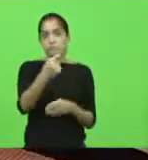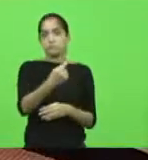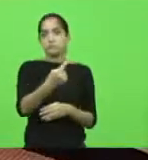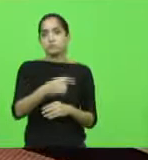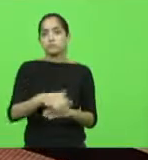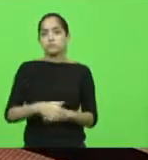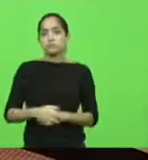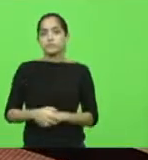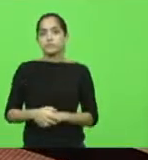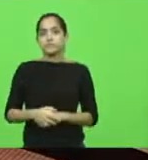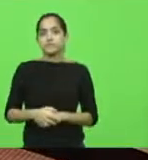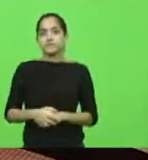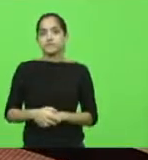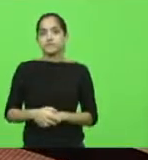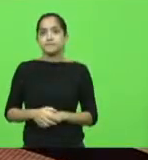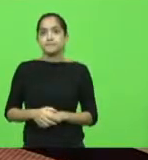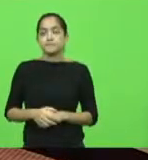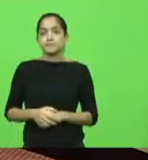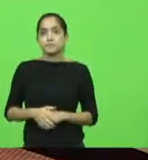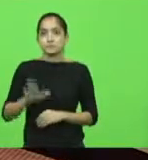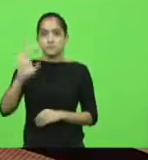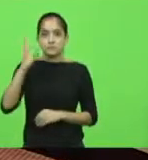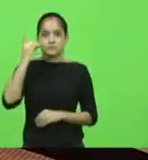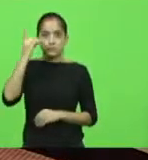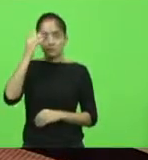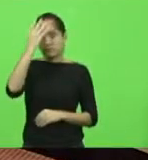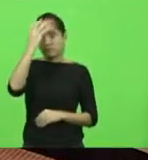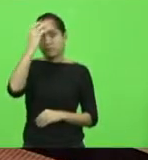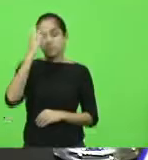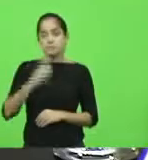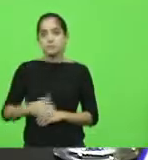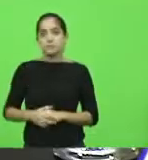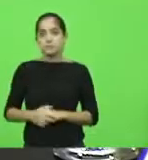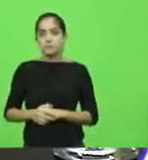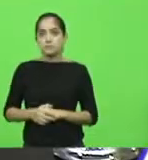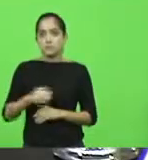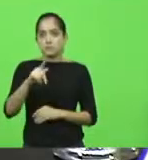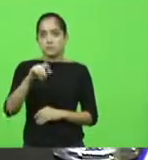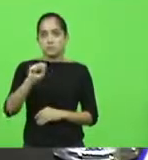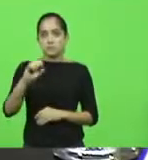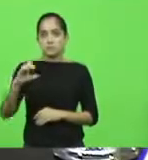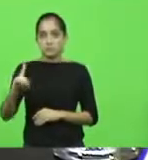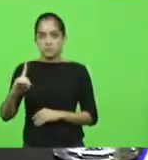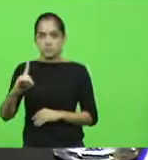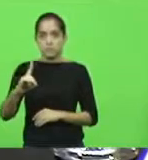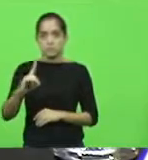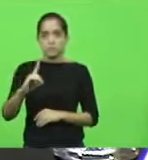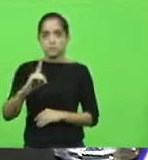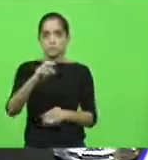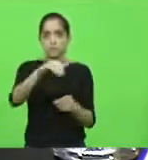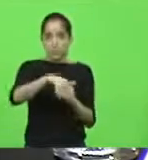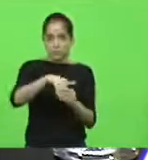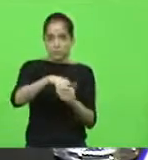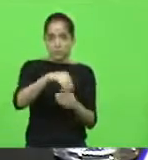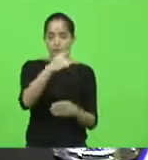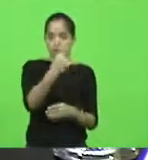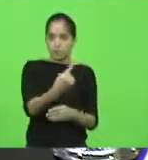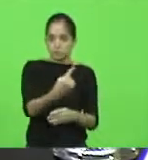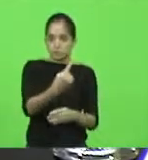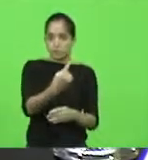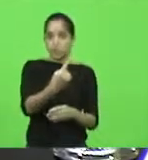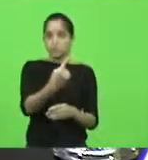Pela ordem, senhor presidente. Deputado Ismael dos Santos. O PSD recomenda o voto 1 favorável para que se